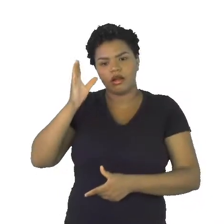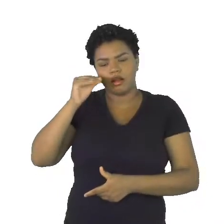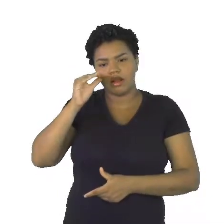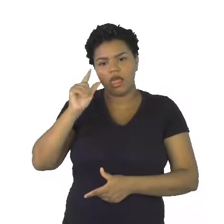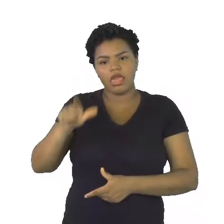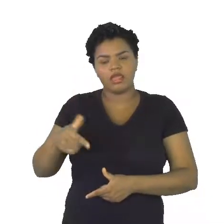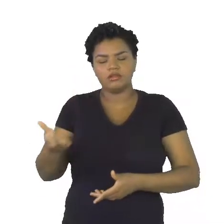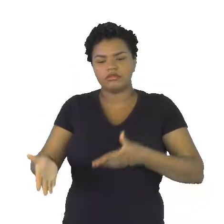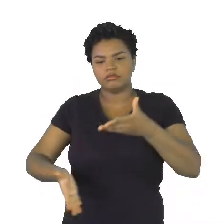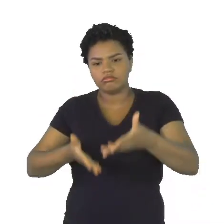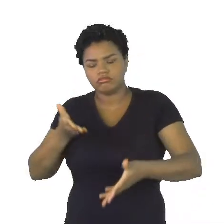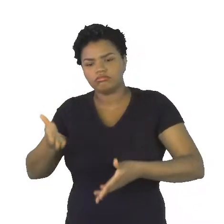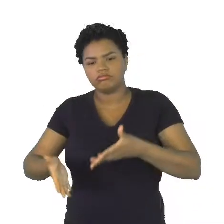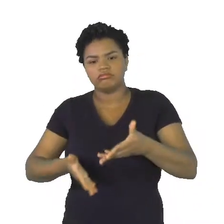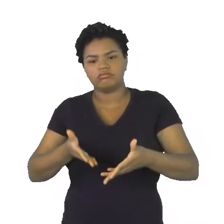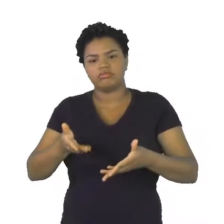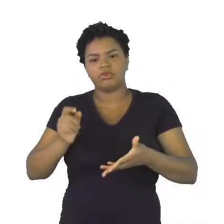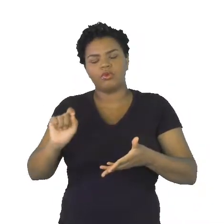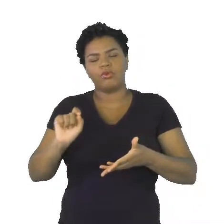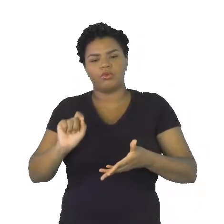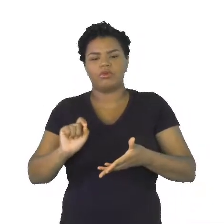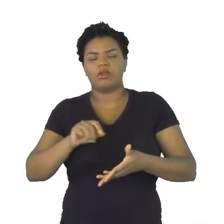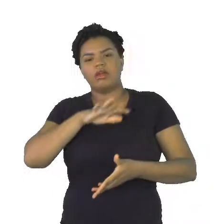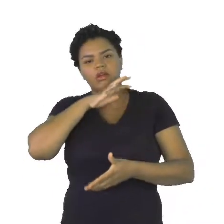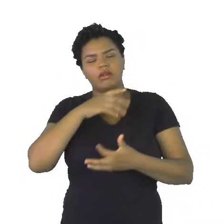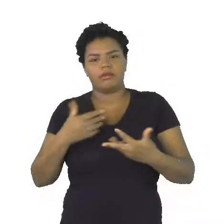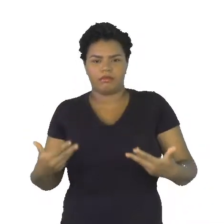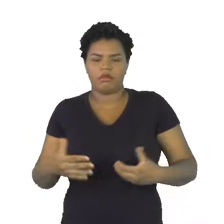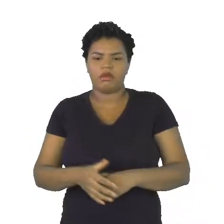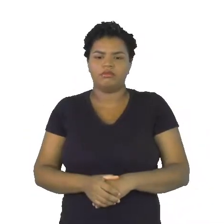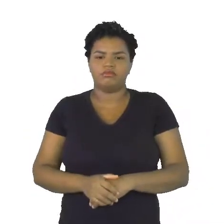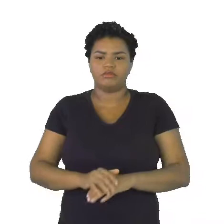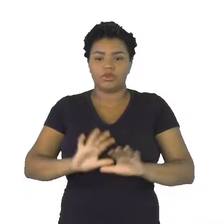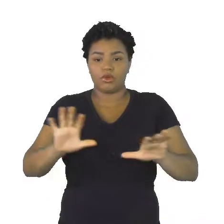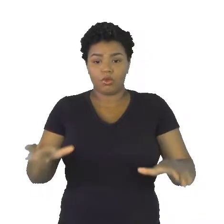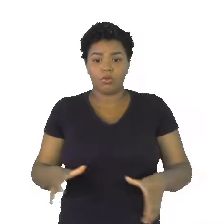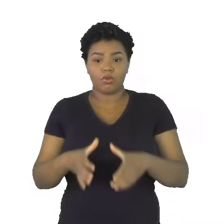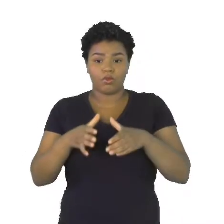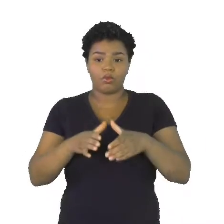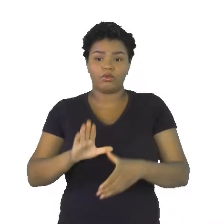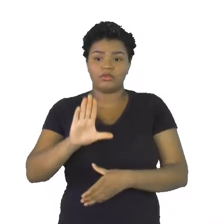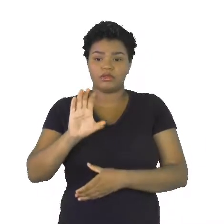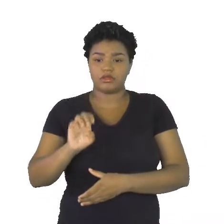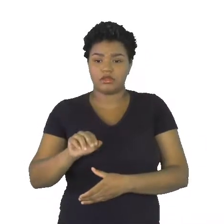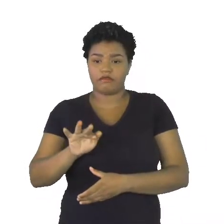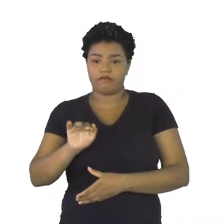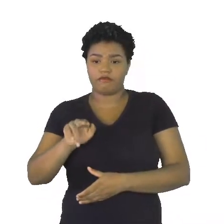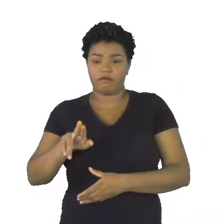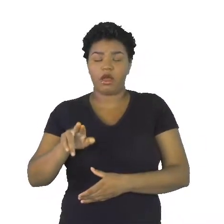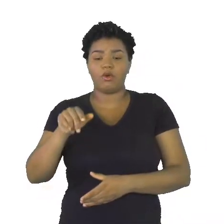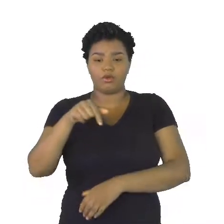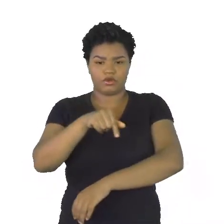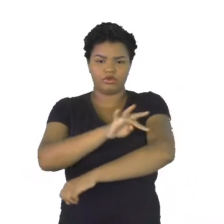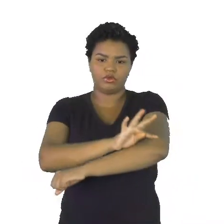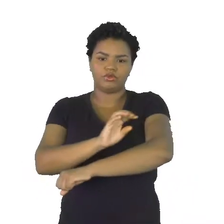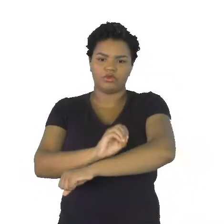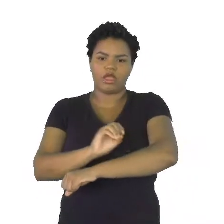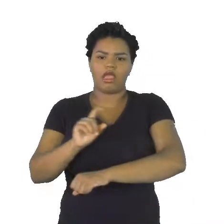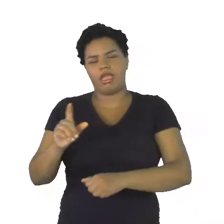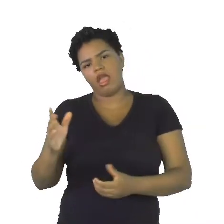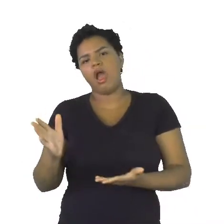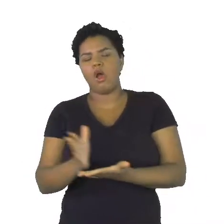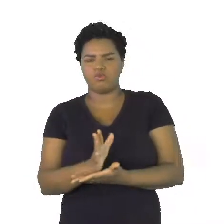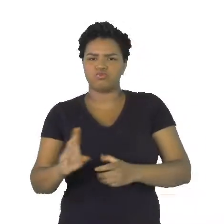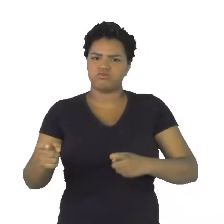atendendo um animal. E essa equipe do Centro de Fauna do Tocantins, ela é formada ali por alguns veterinários.